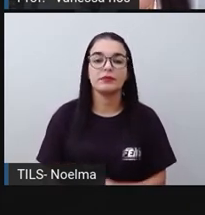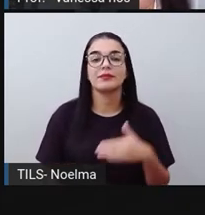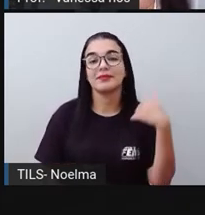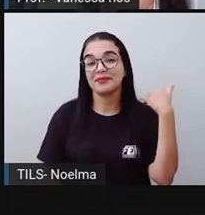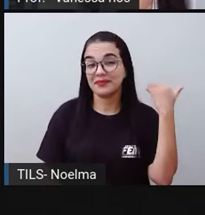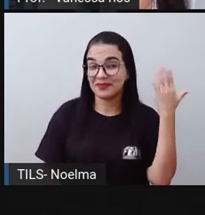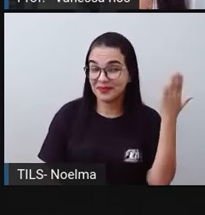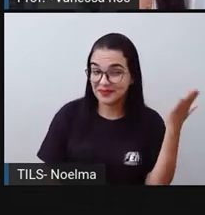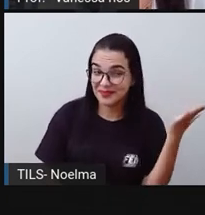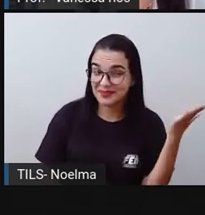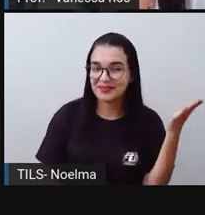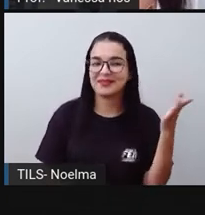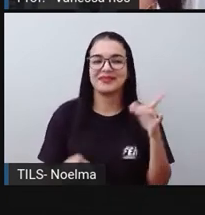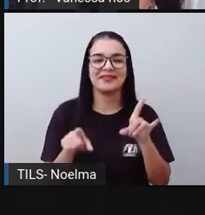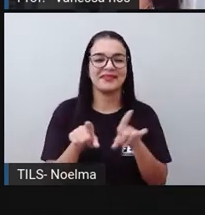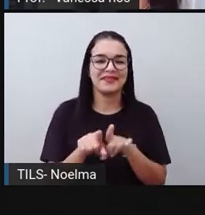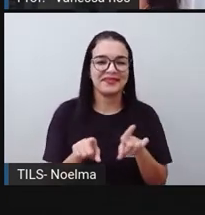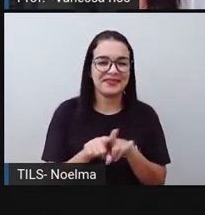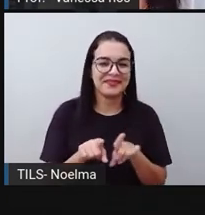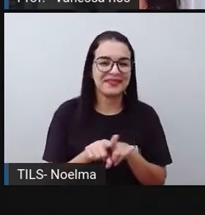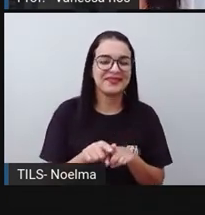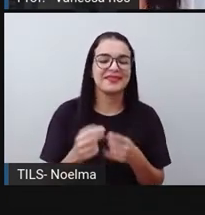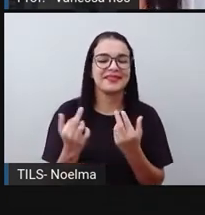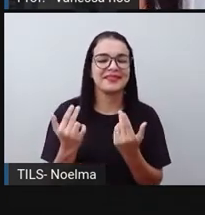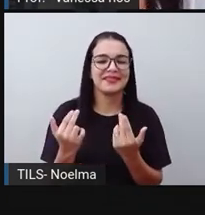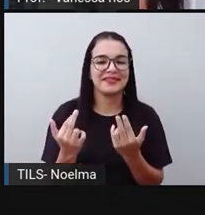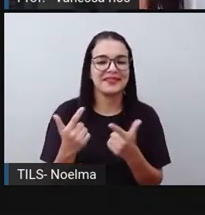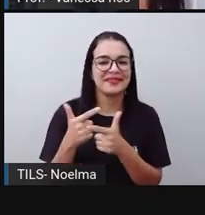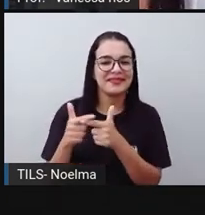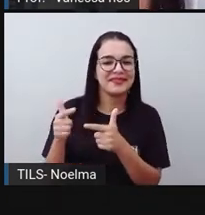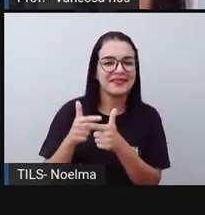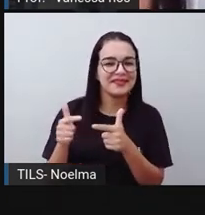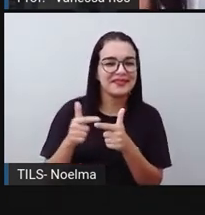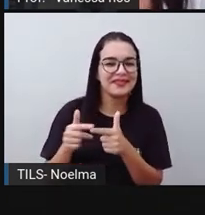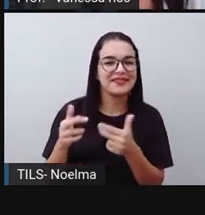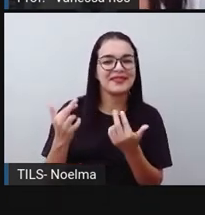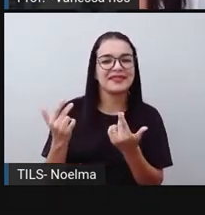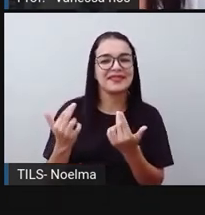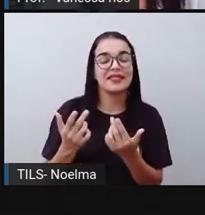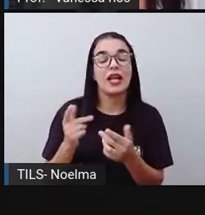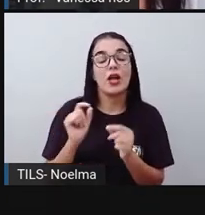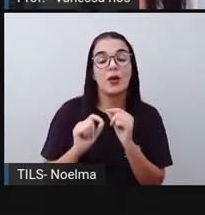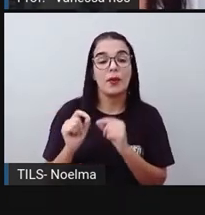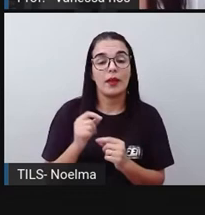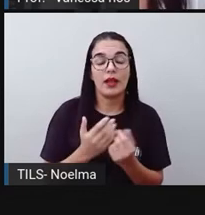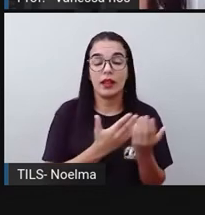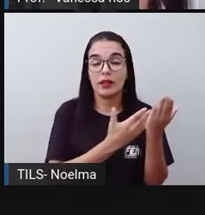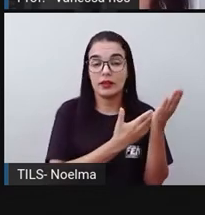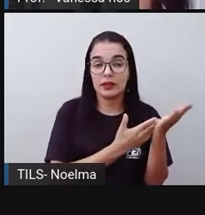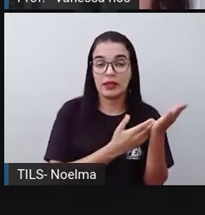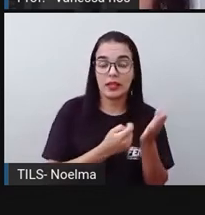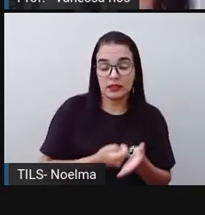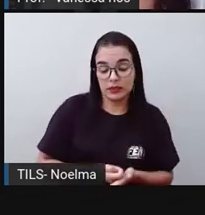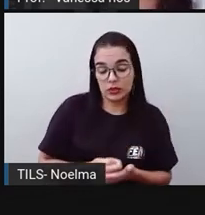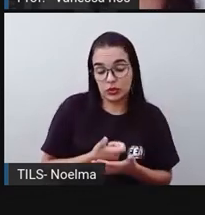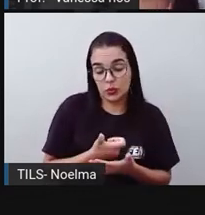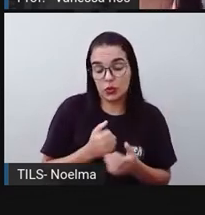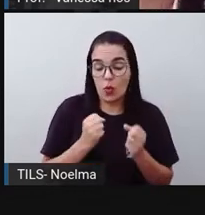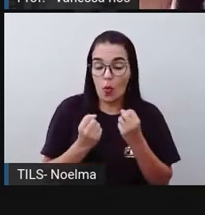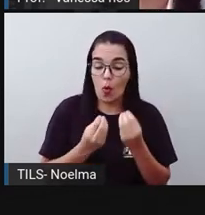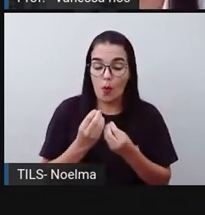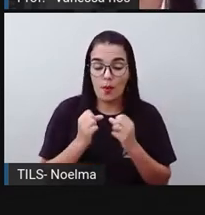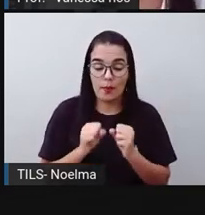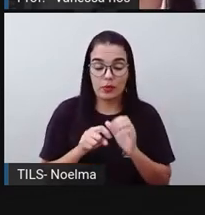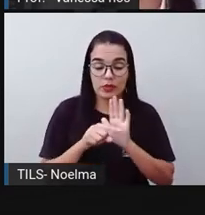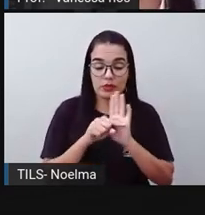E a Pró trouxe aí também uma situação para a Bolíma ilustrada, para a gente perceber aí como a subtração pode acontecer.